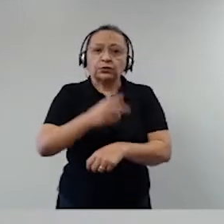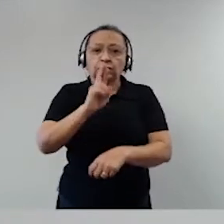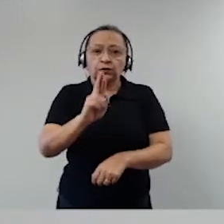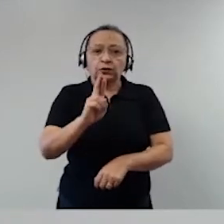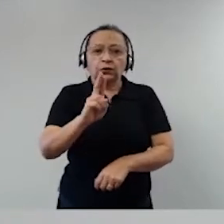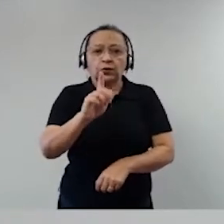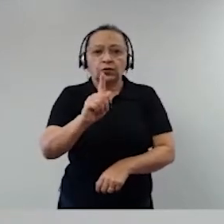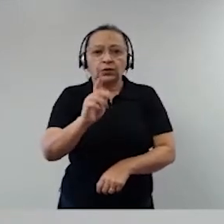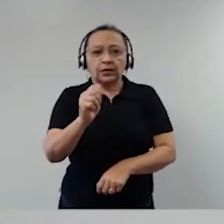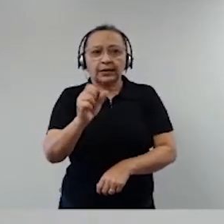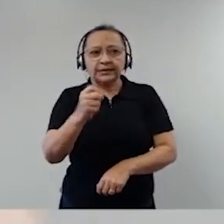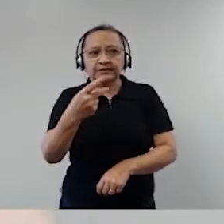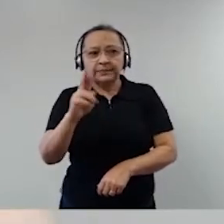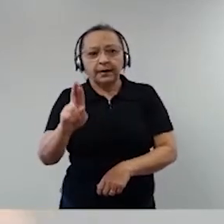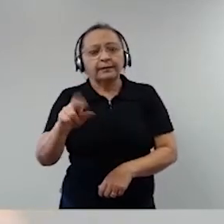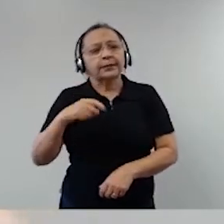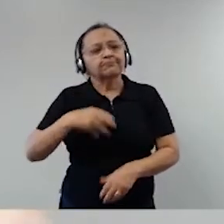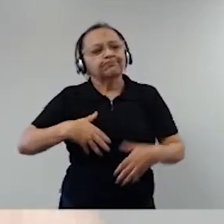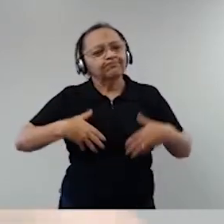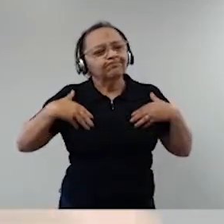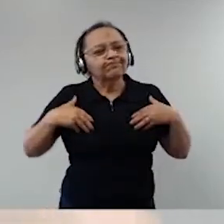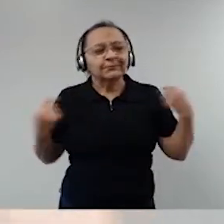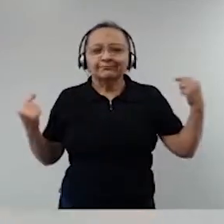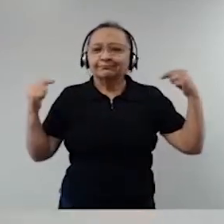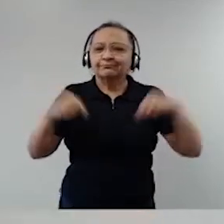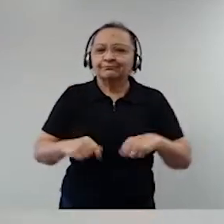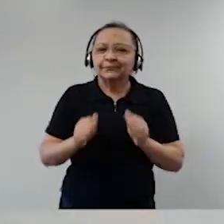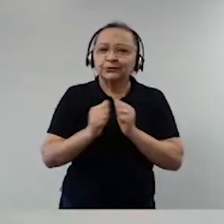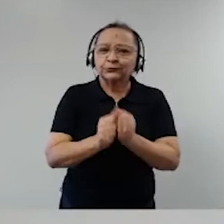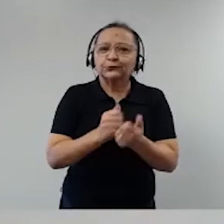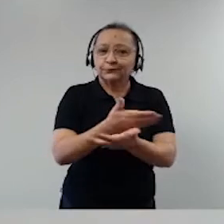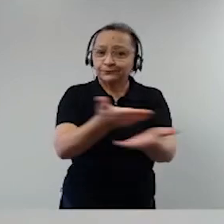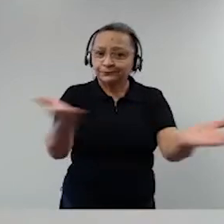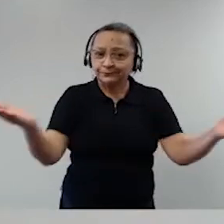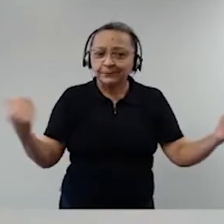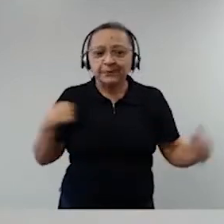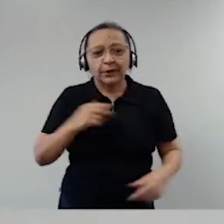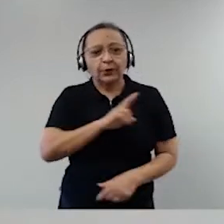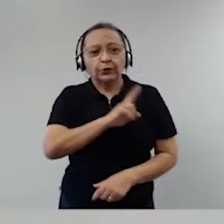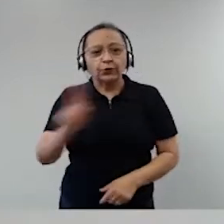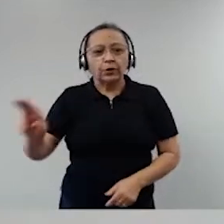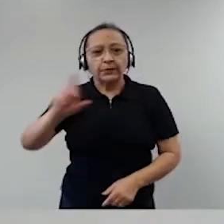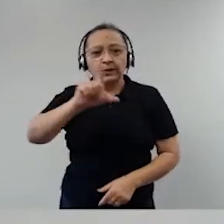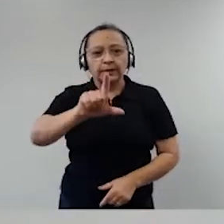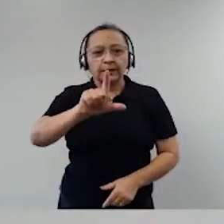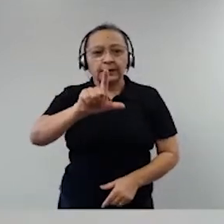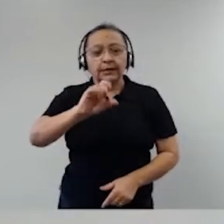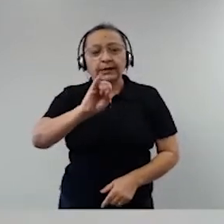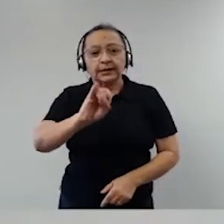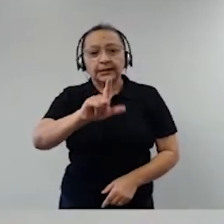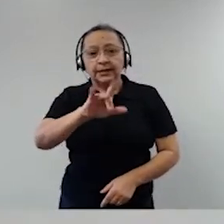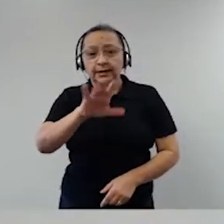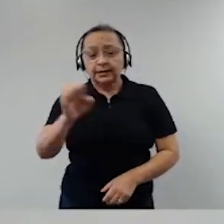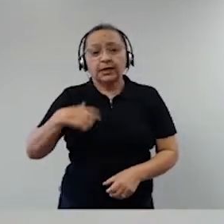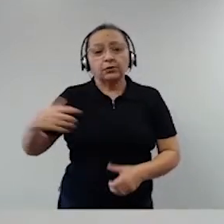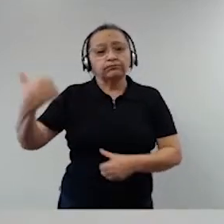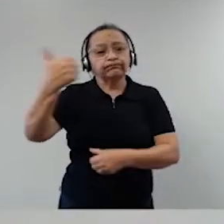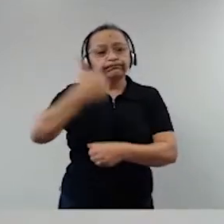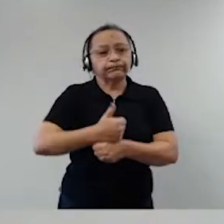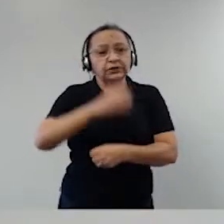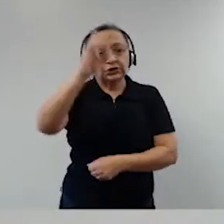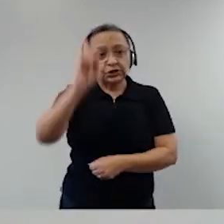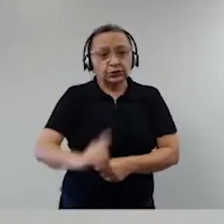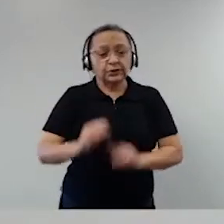honra, eu estou aqui na presença de vocês. Me chamo Liliane Furtado, sou vice-diretora da Escola